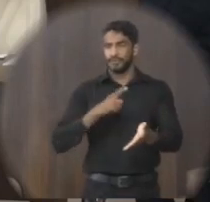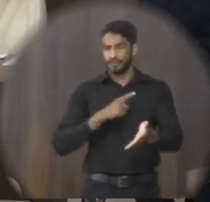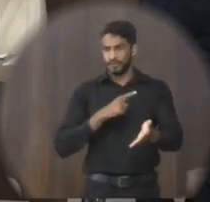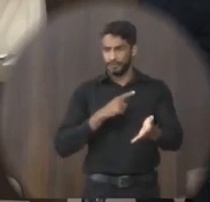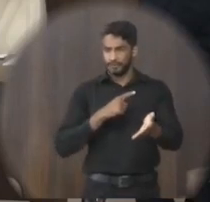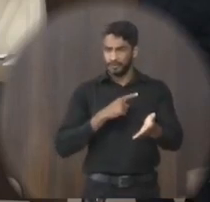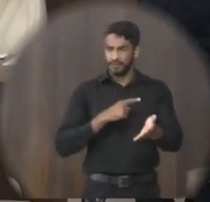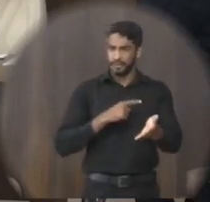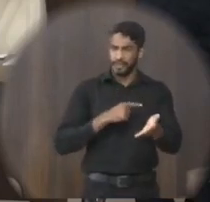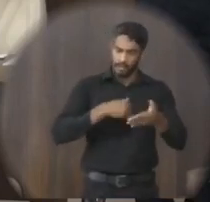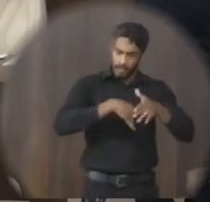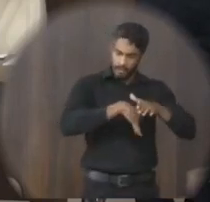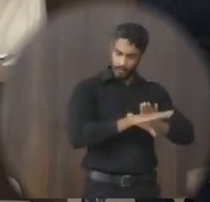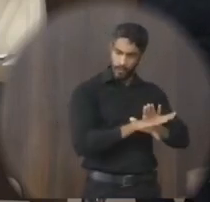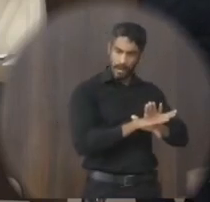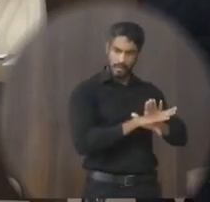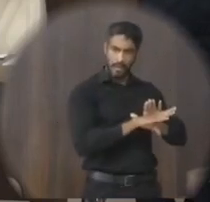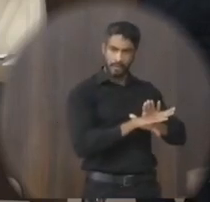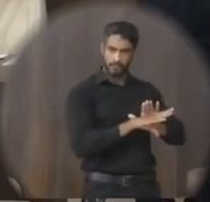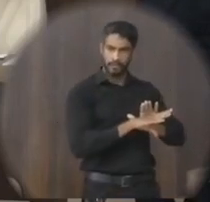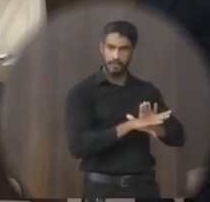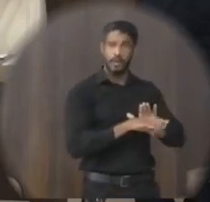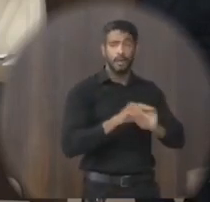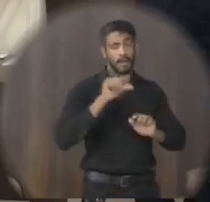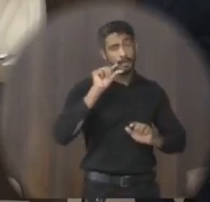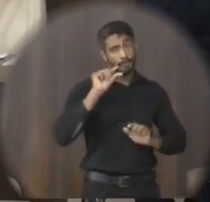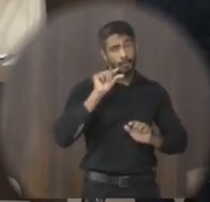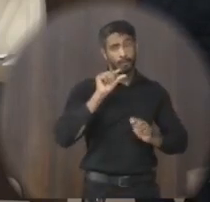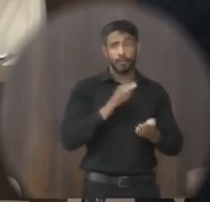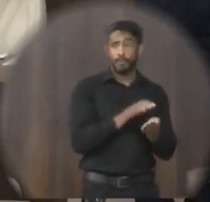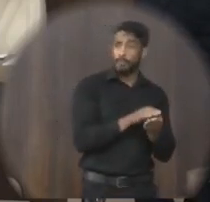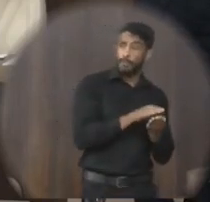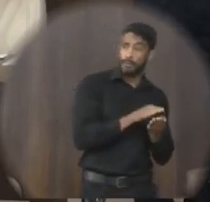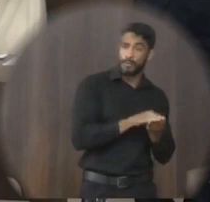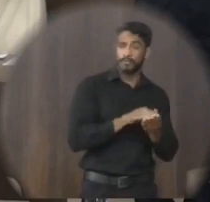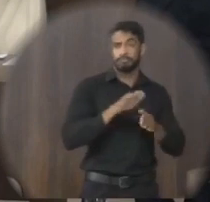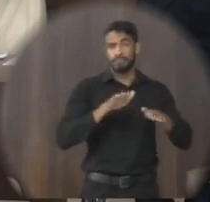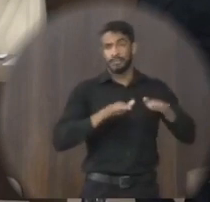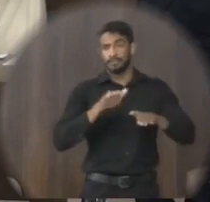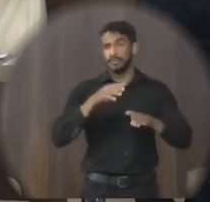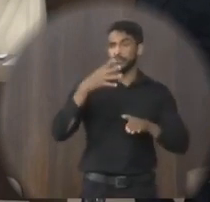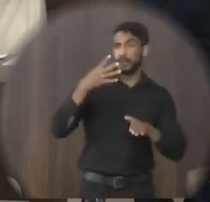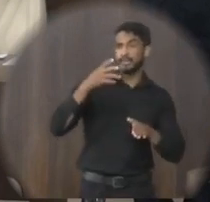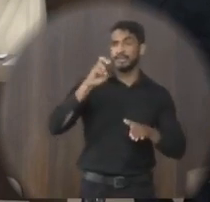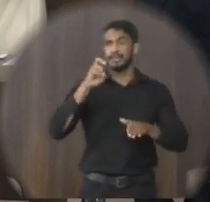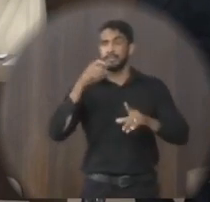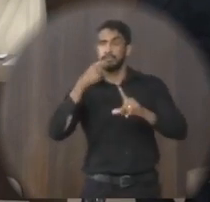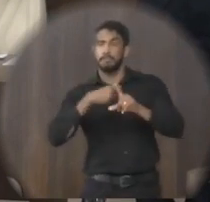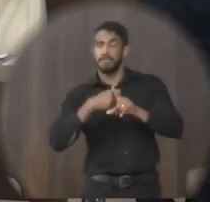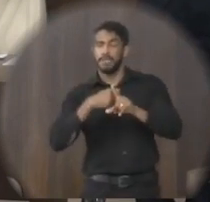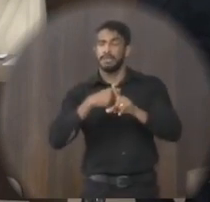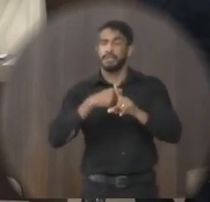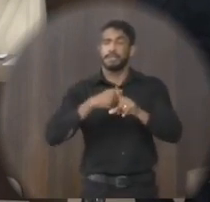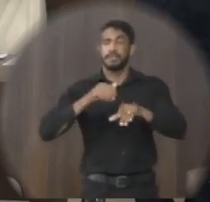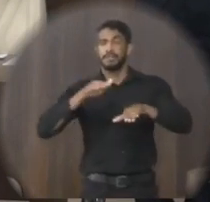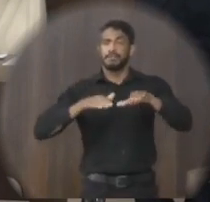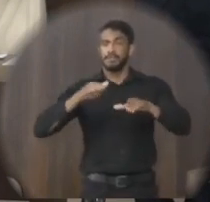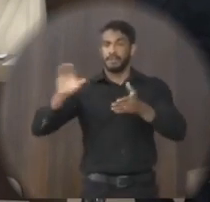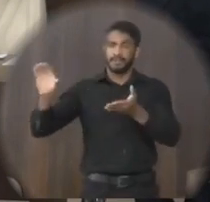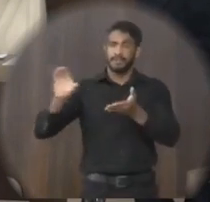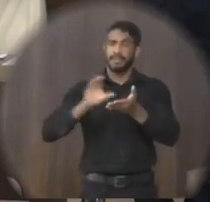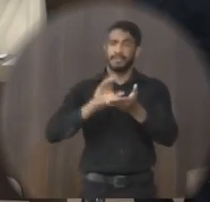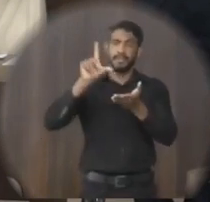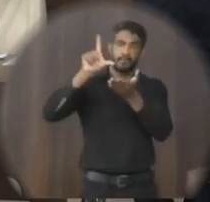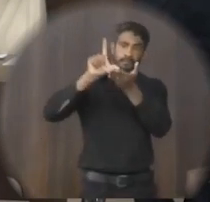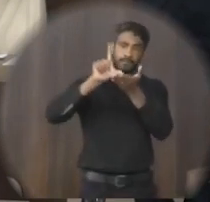caixa é pouco demais. Acredito que quatro, cinco meses esses recursos